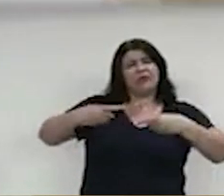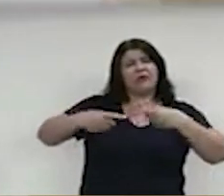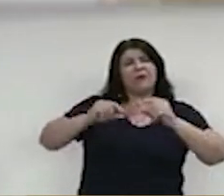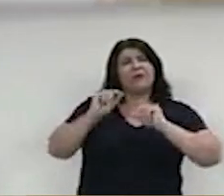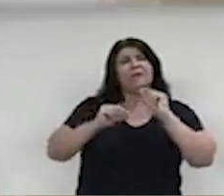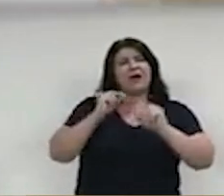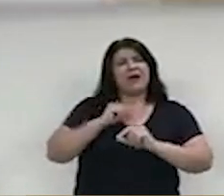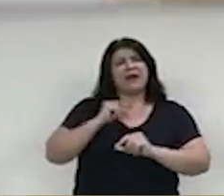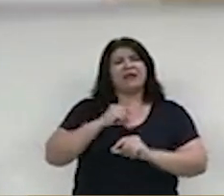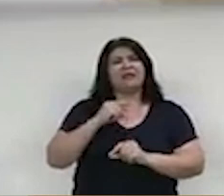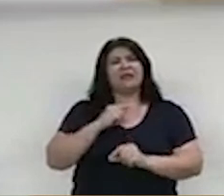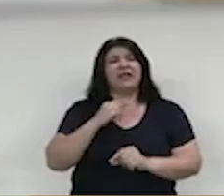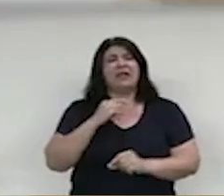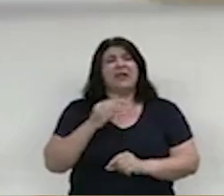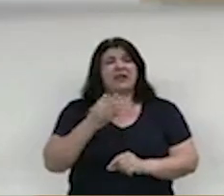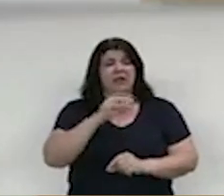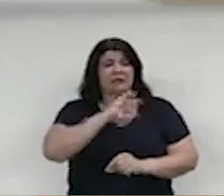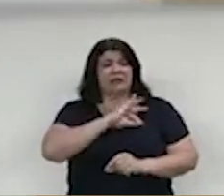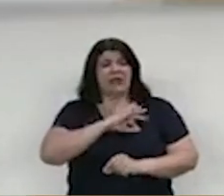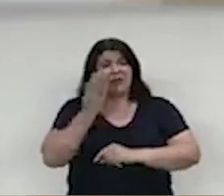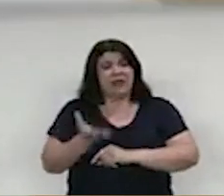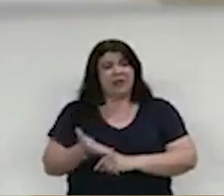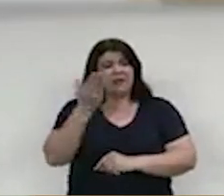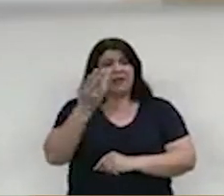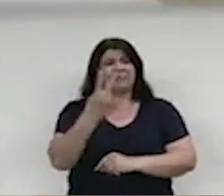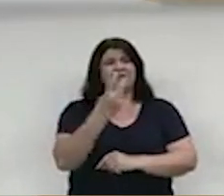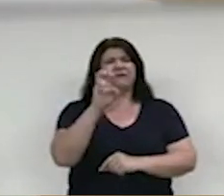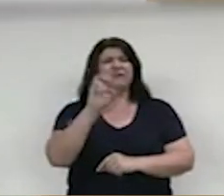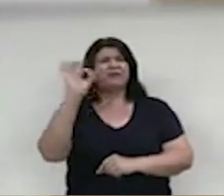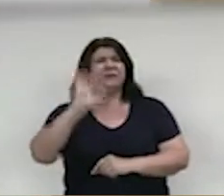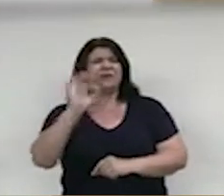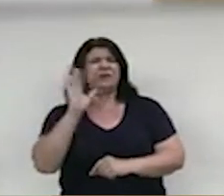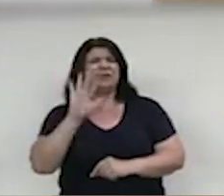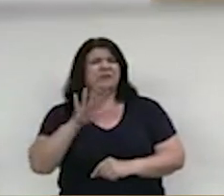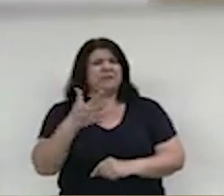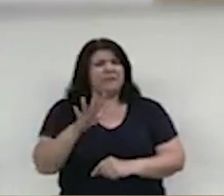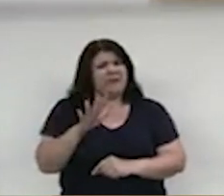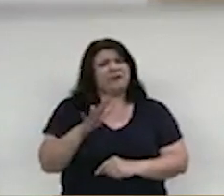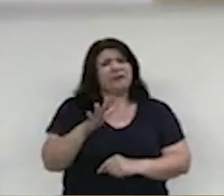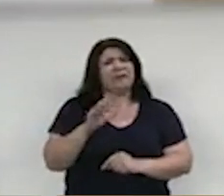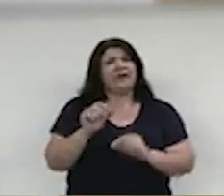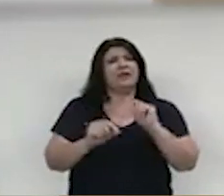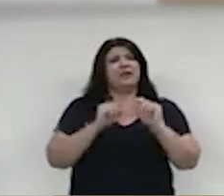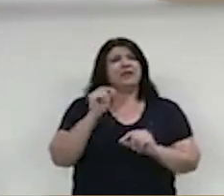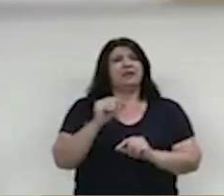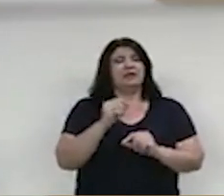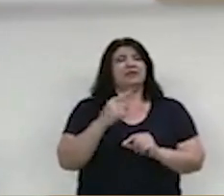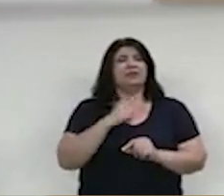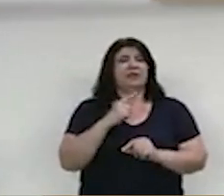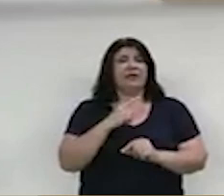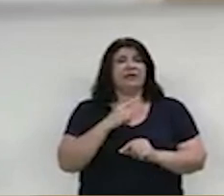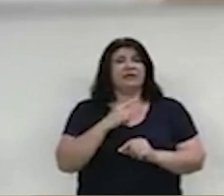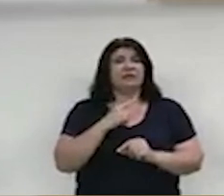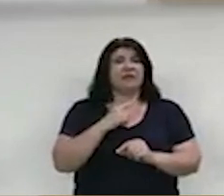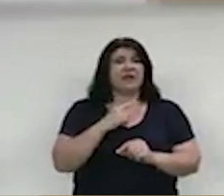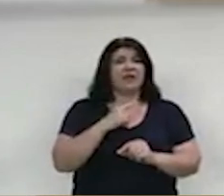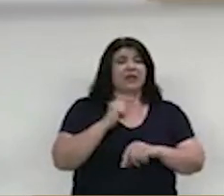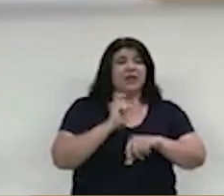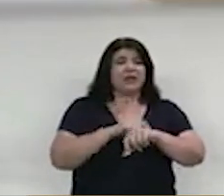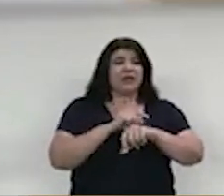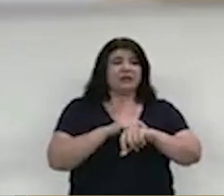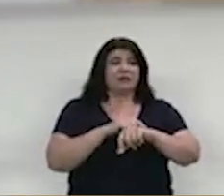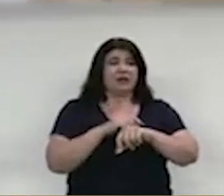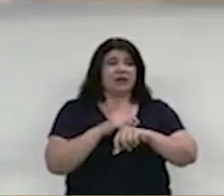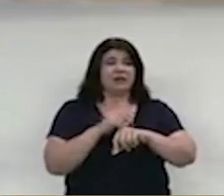salariais, que representou aumento salarial de 25% na época, com impacto positivo nas horas extras, nos quinquênios, sexta